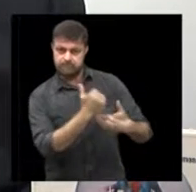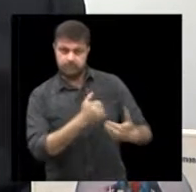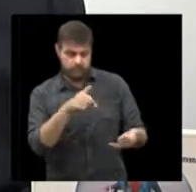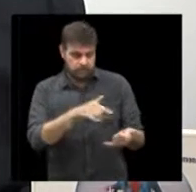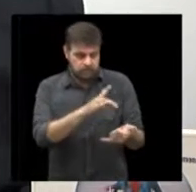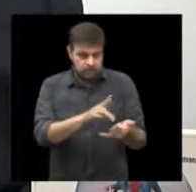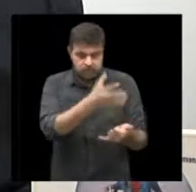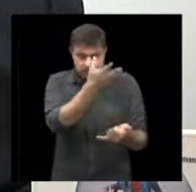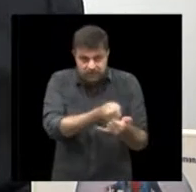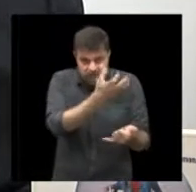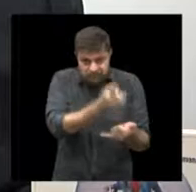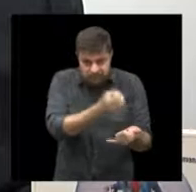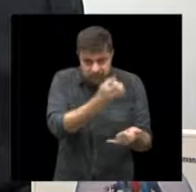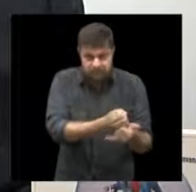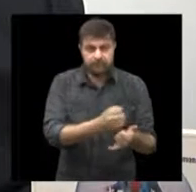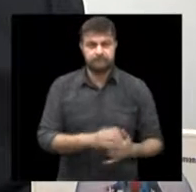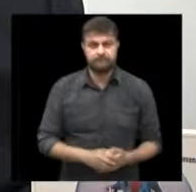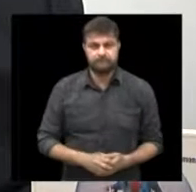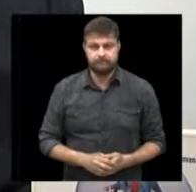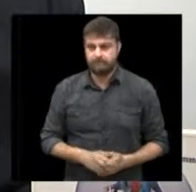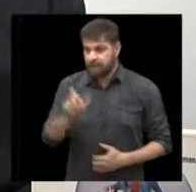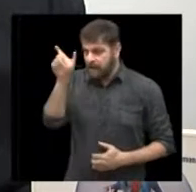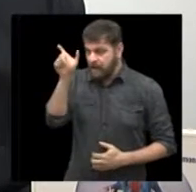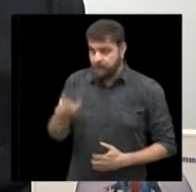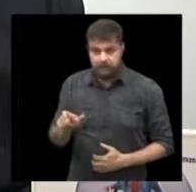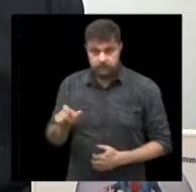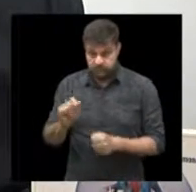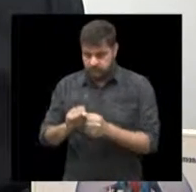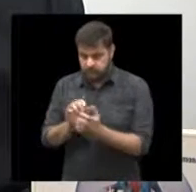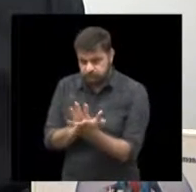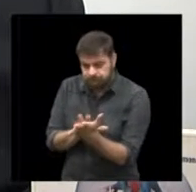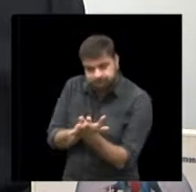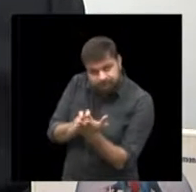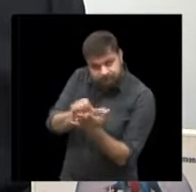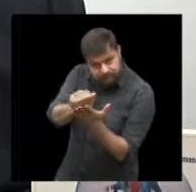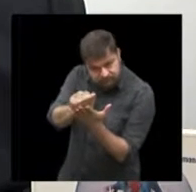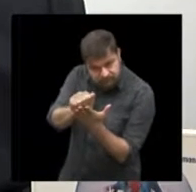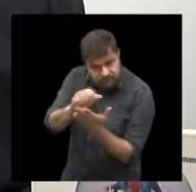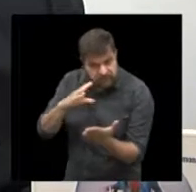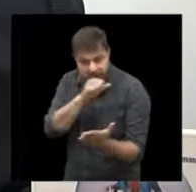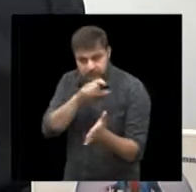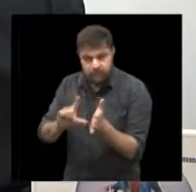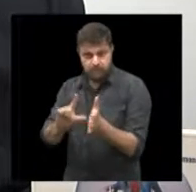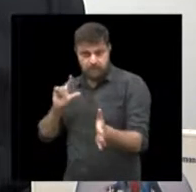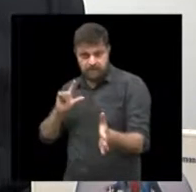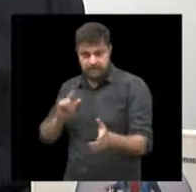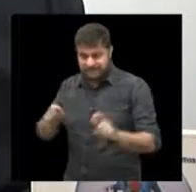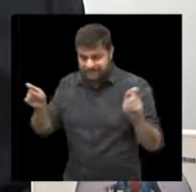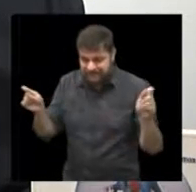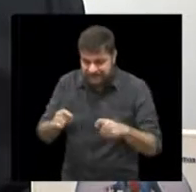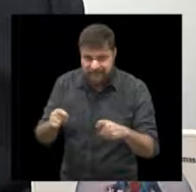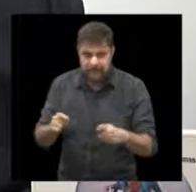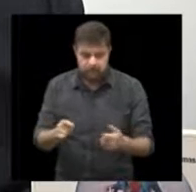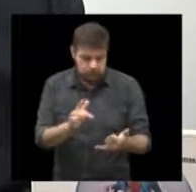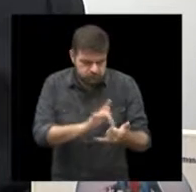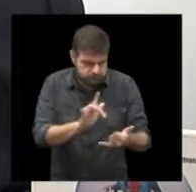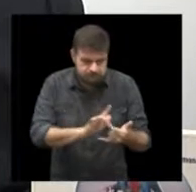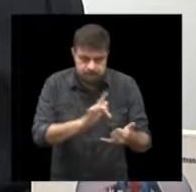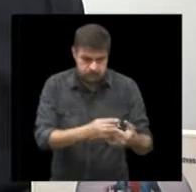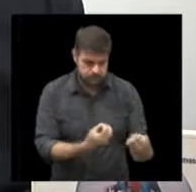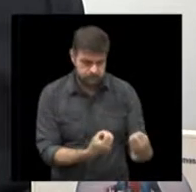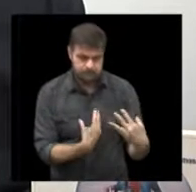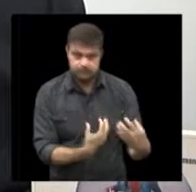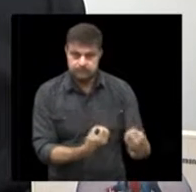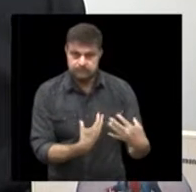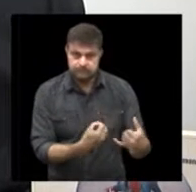aplicativo, através de um rápido cadastro que o cliente faz, ele tem acesso a todas as informações já